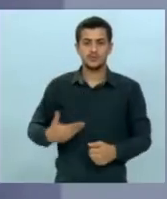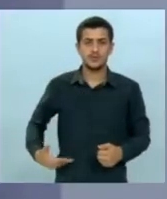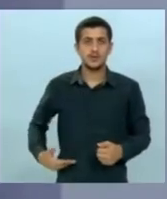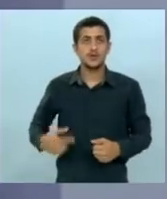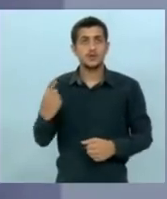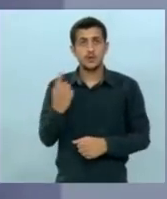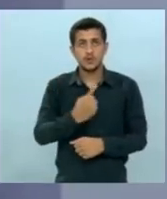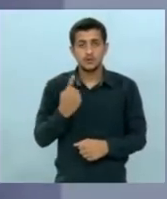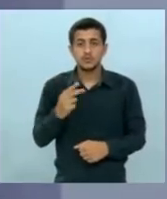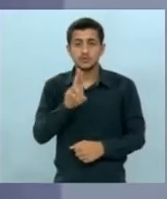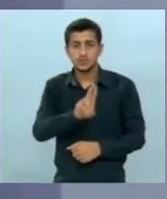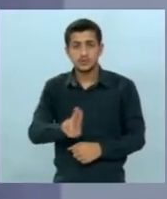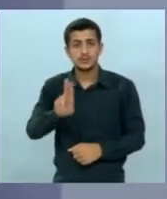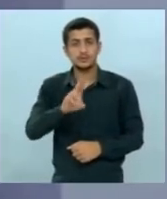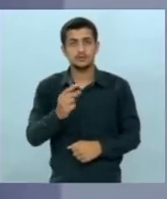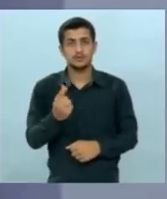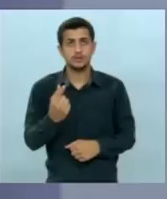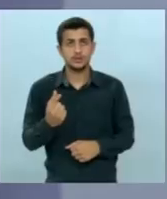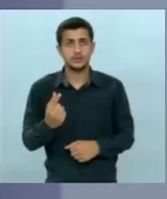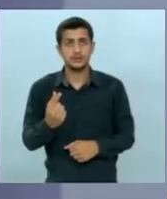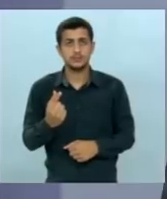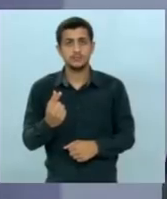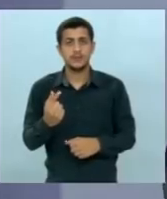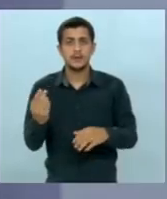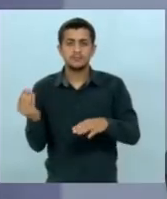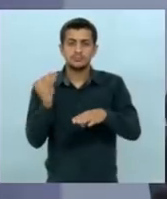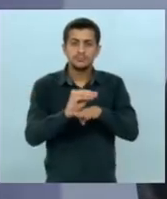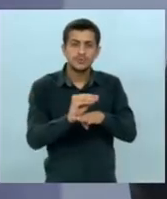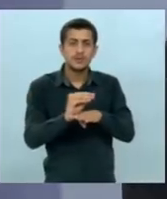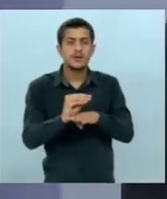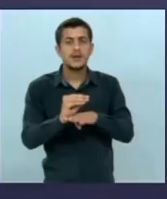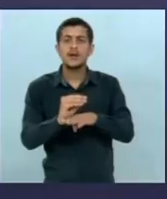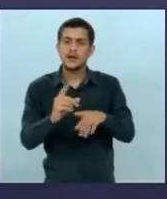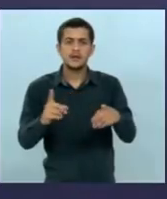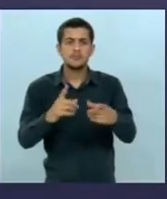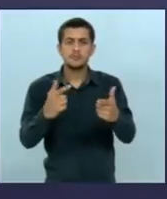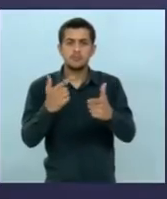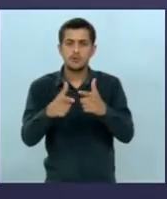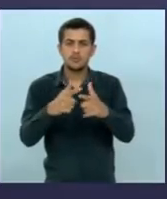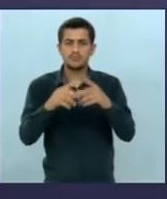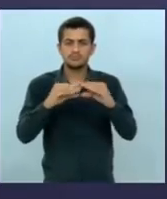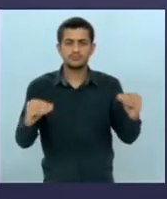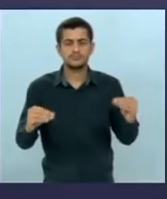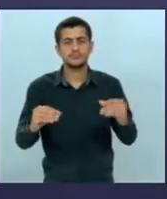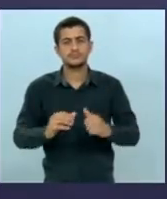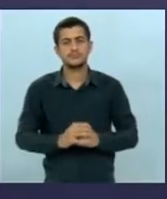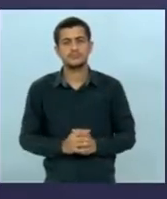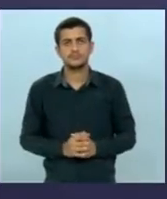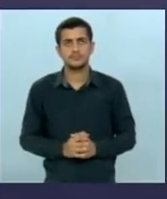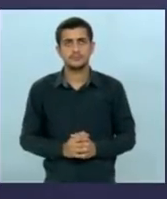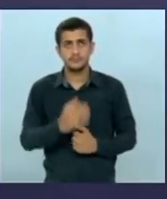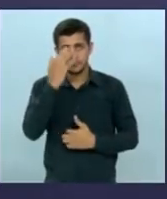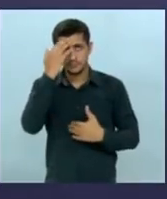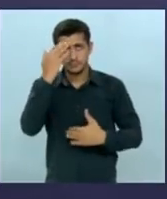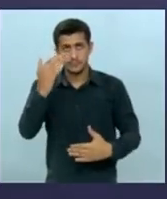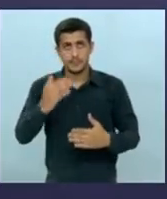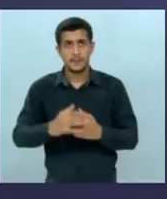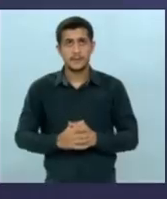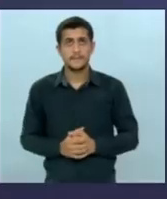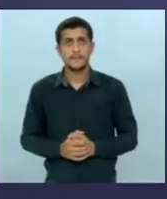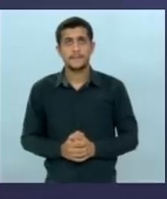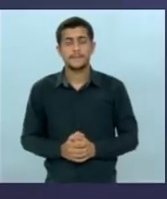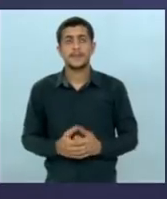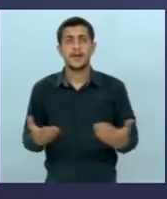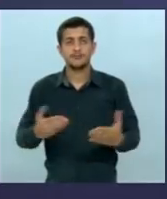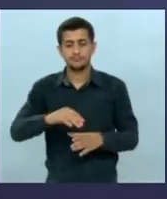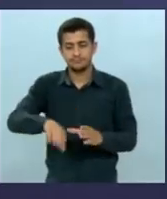pudermos usar o dinheiro da dívida para indenizar, a gente praticamente acaba esse conflito e essa briga que existe. Muito obrigada, candidato. E olha, pelo